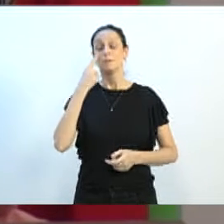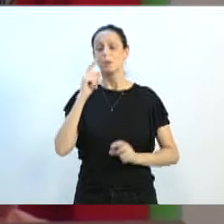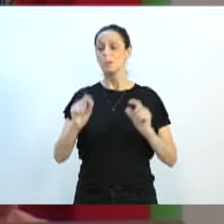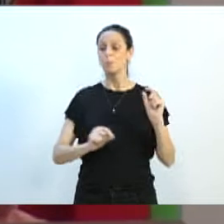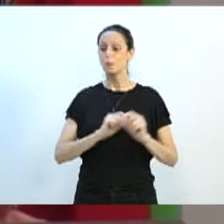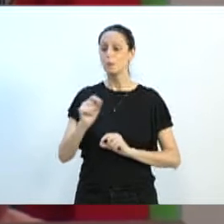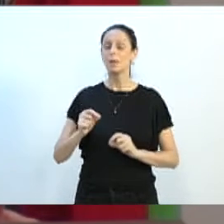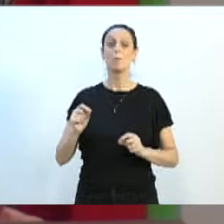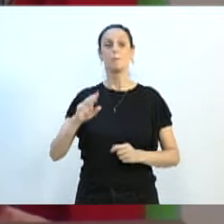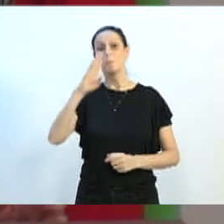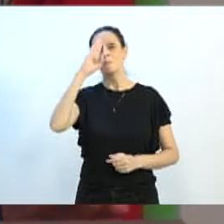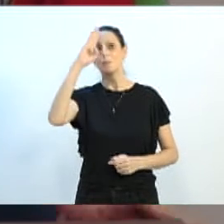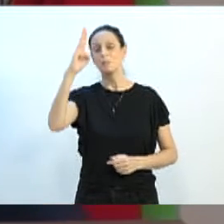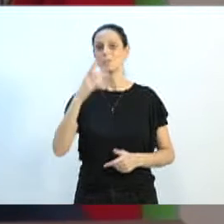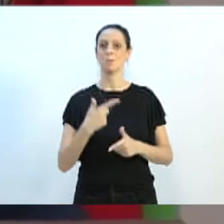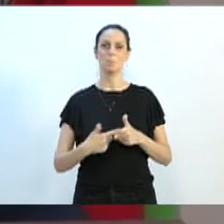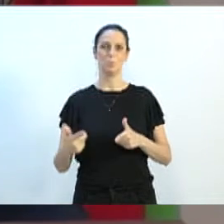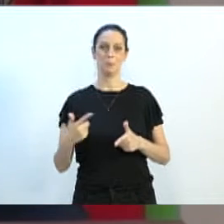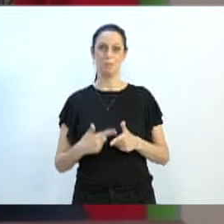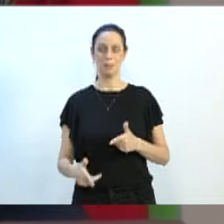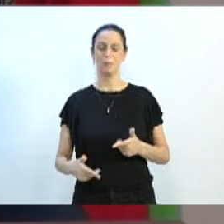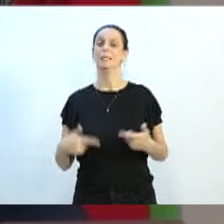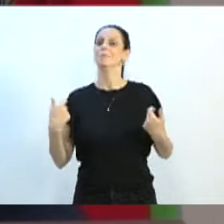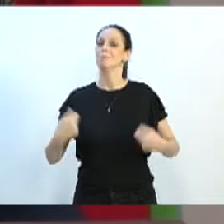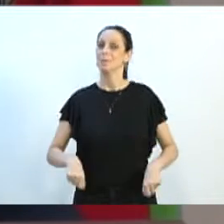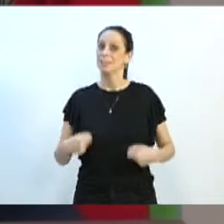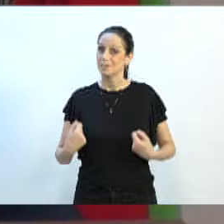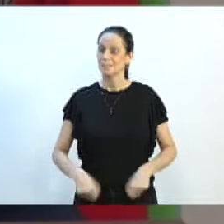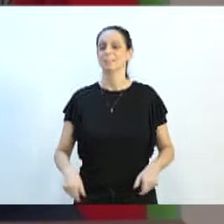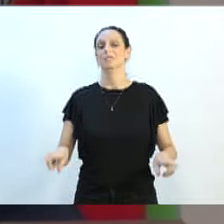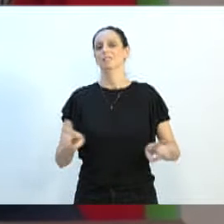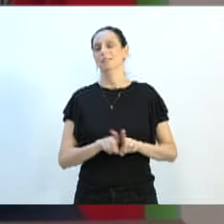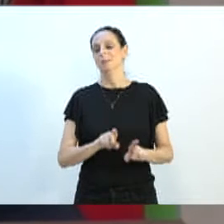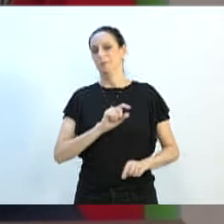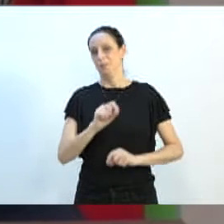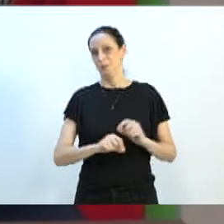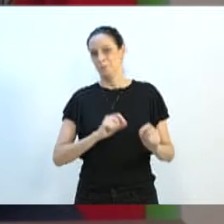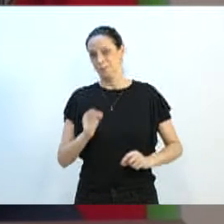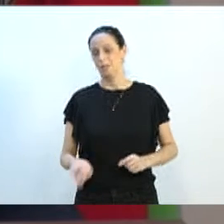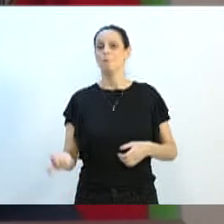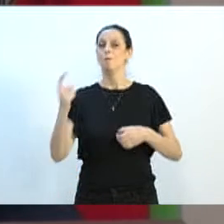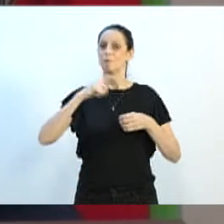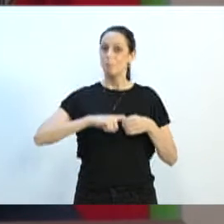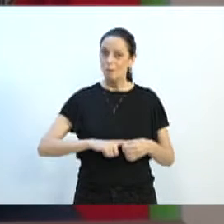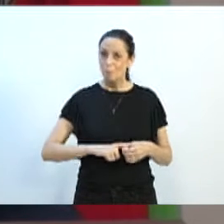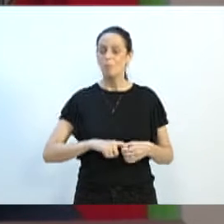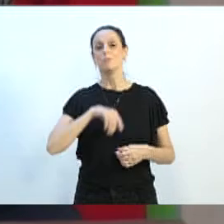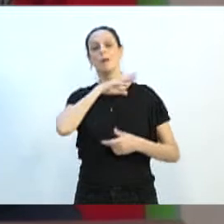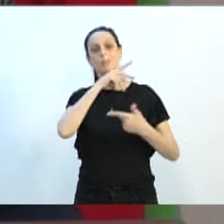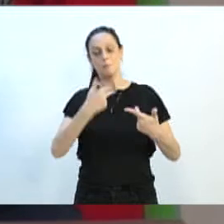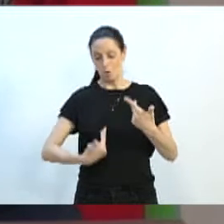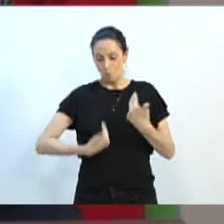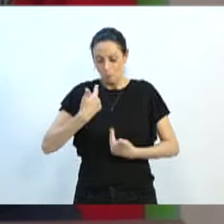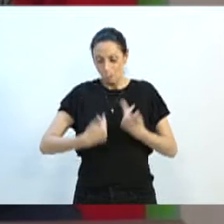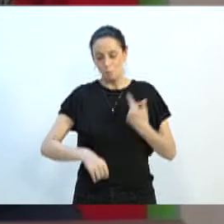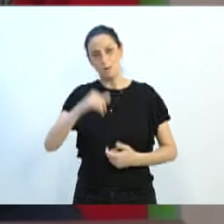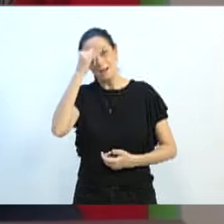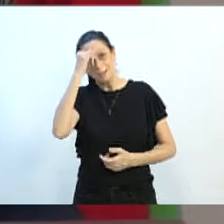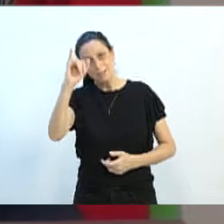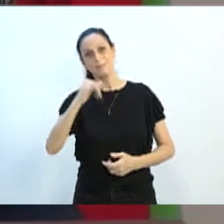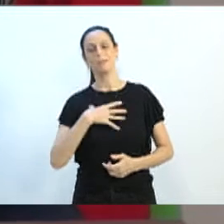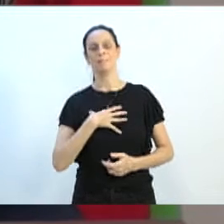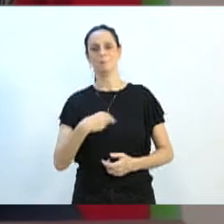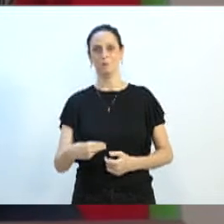tem deixado muito a desejar em relação à política de castração, que fica um grande tempo parado na nossa cidade, isso também é muito importante. Mas vamos lá.